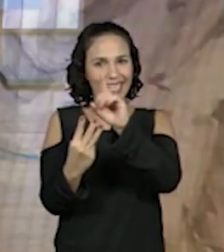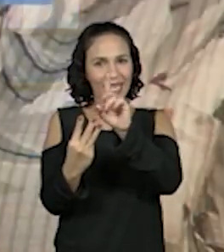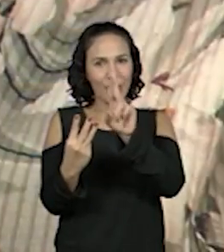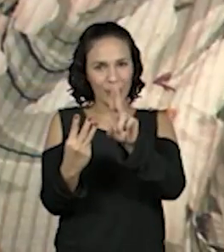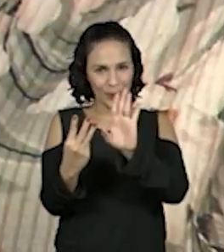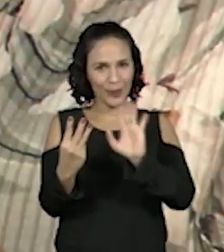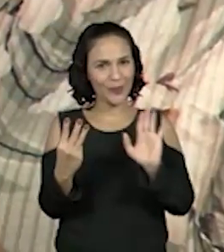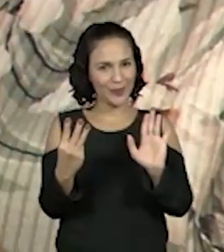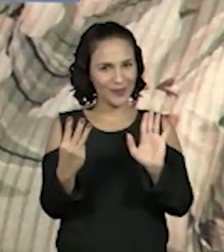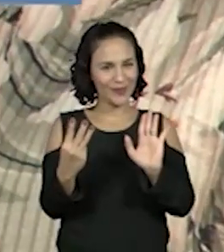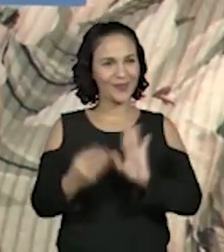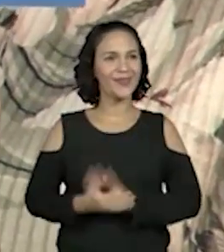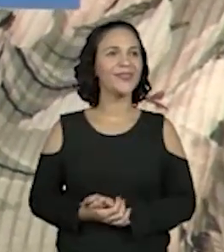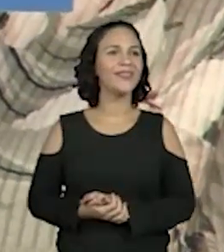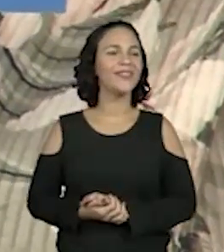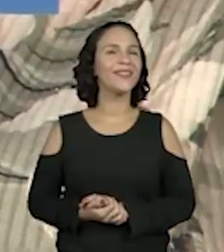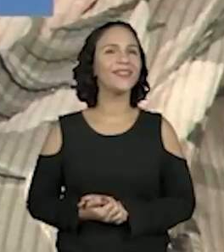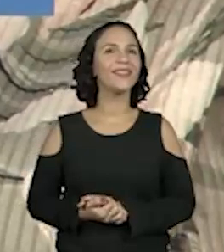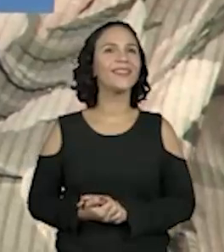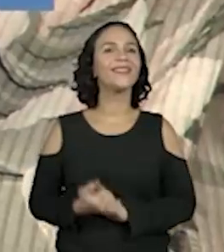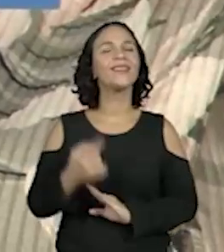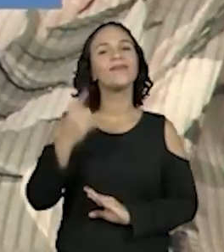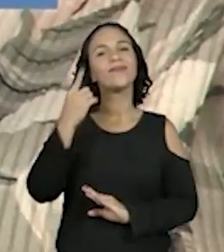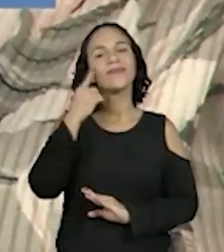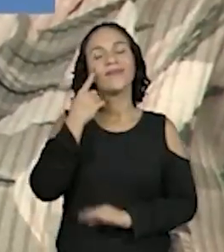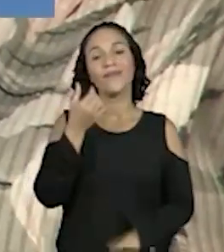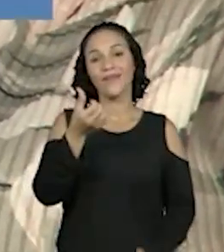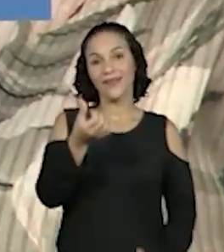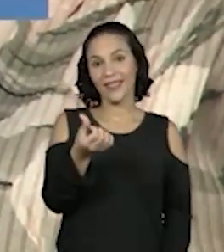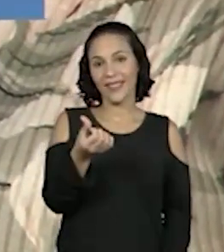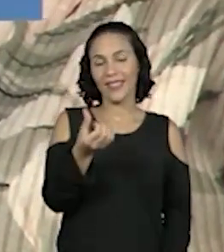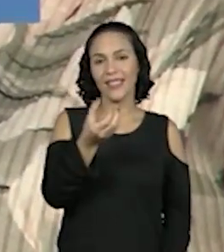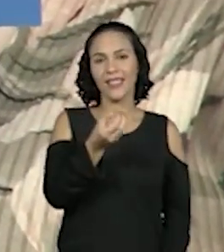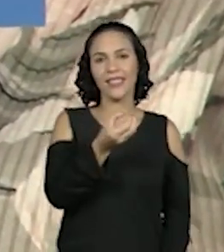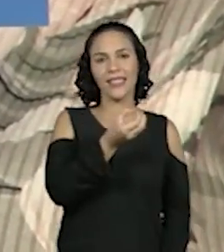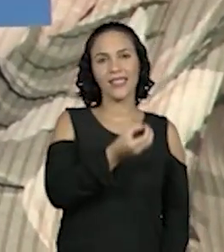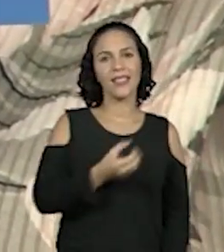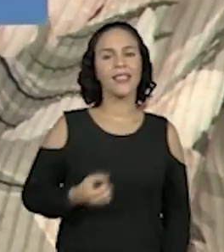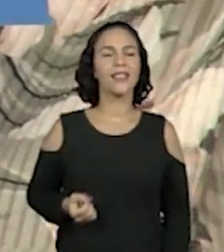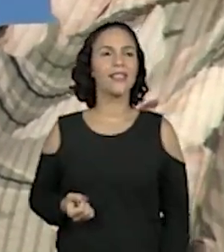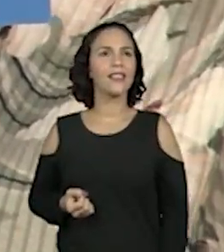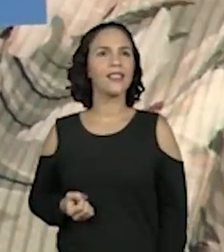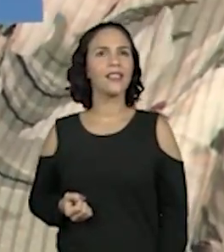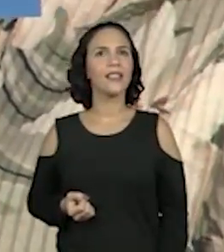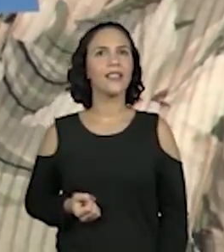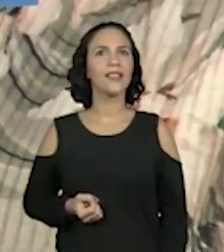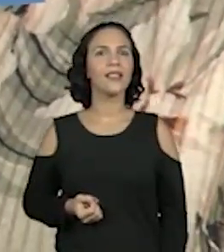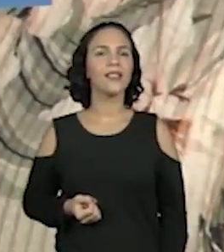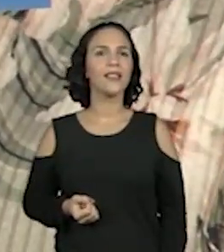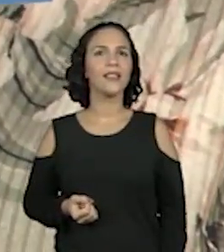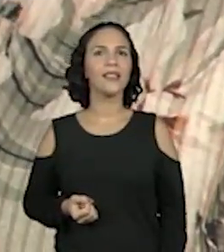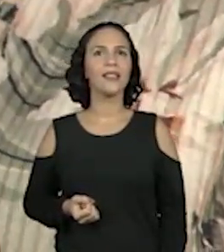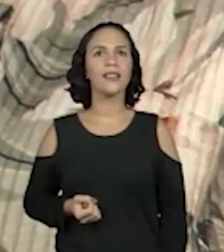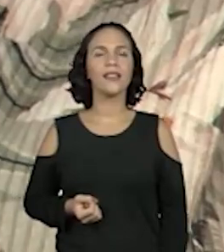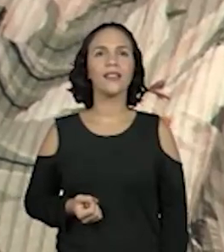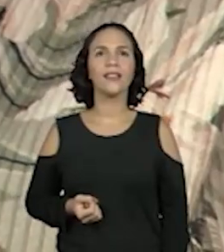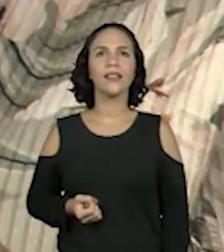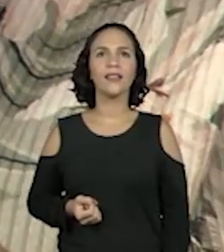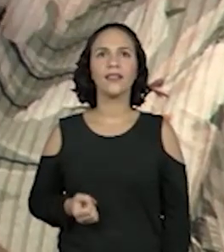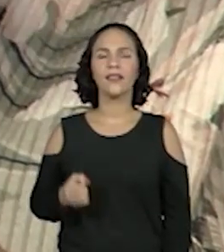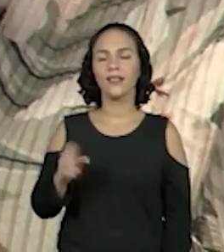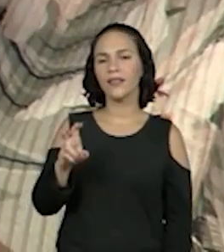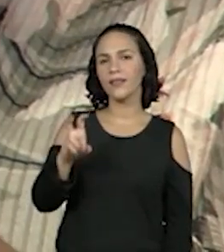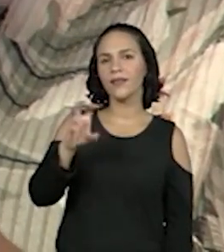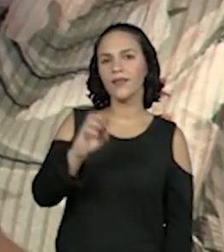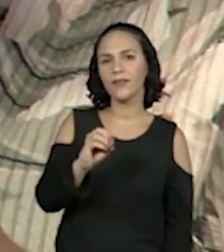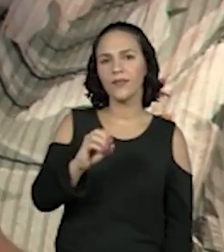É o seiscentos. Ela coloca lá e eu vou desenhando aqui. Seiscentos.